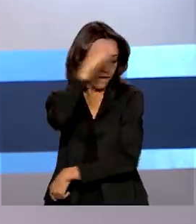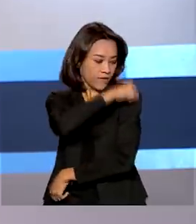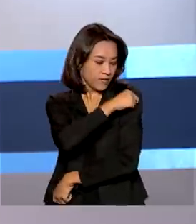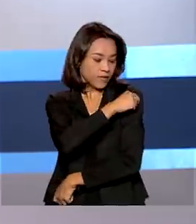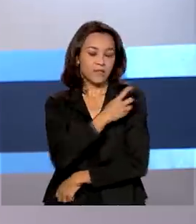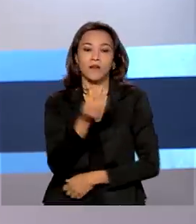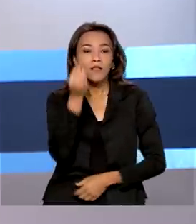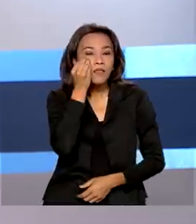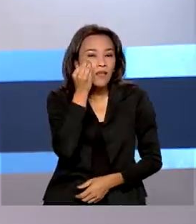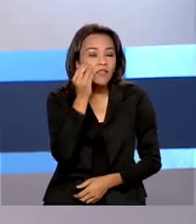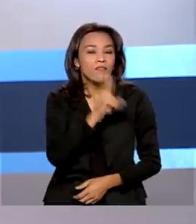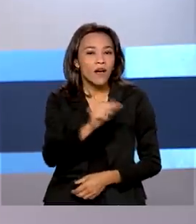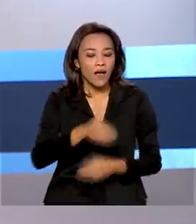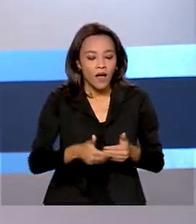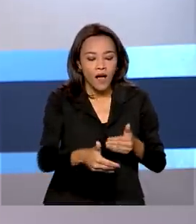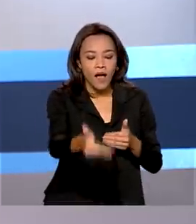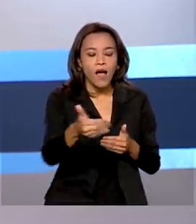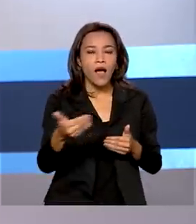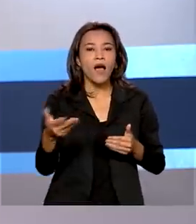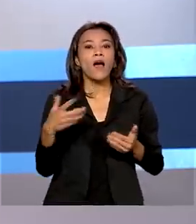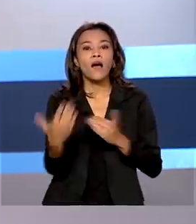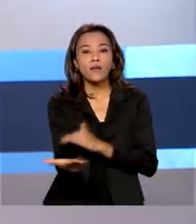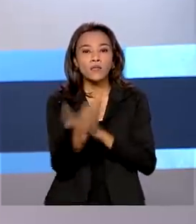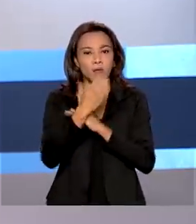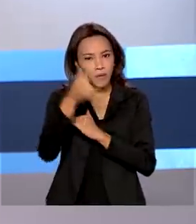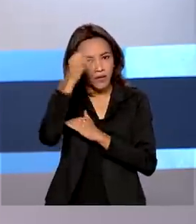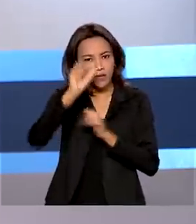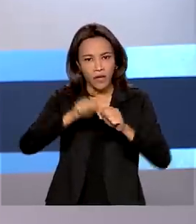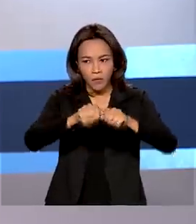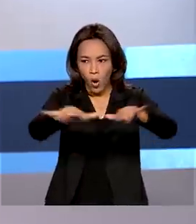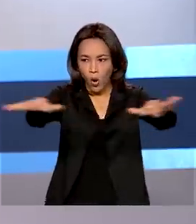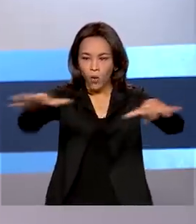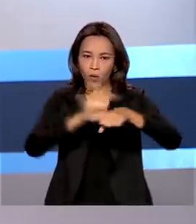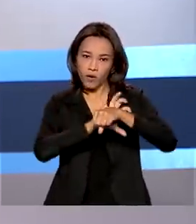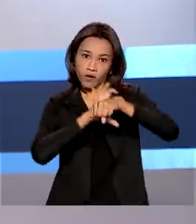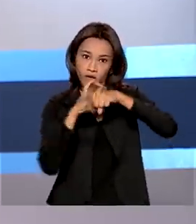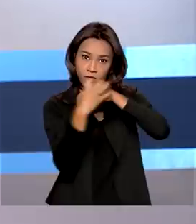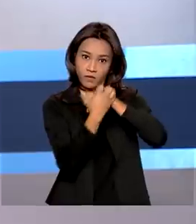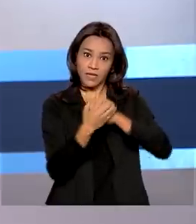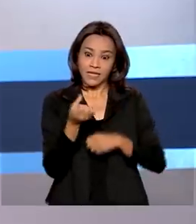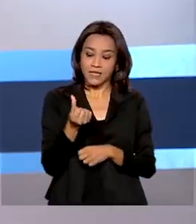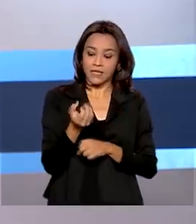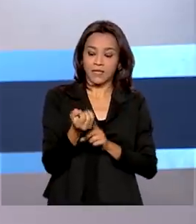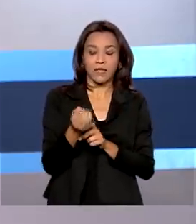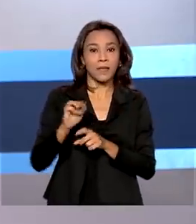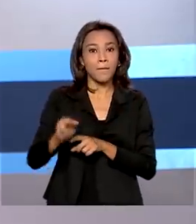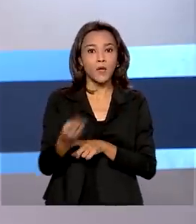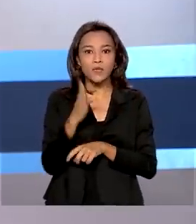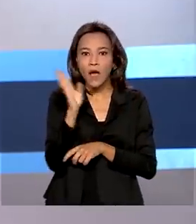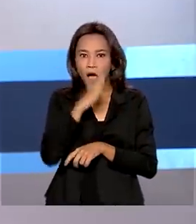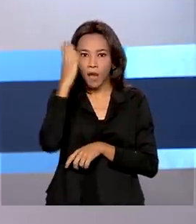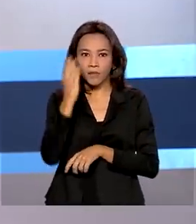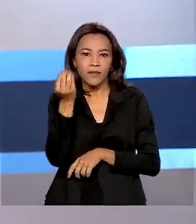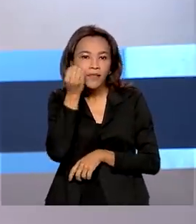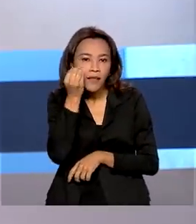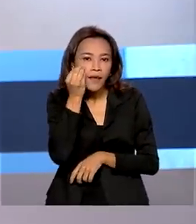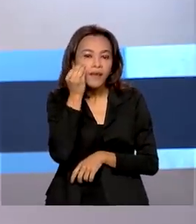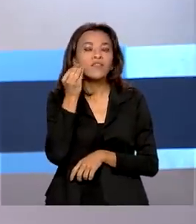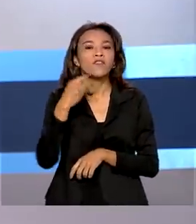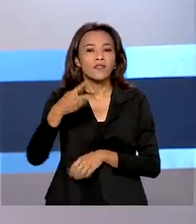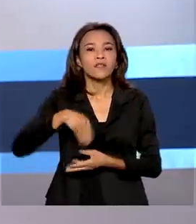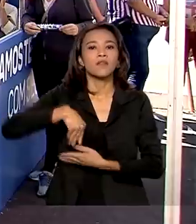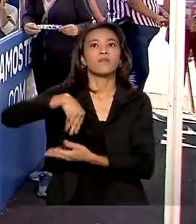testagem vai ajudar no combate à propagação da Covid-19. 60 milhões de testes rápidos serão enviados aos